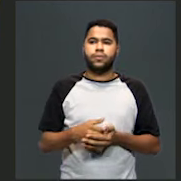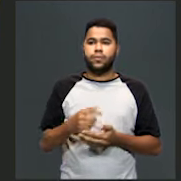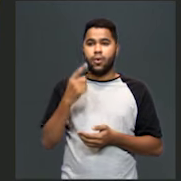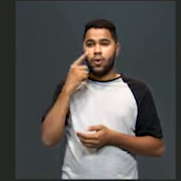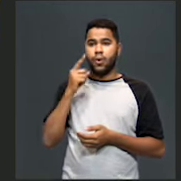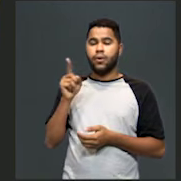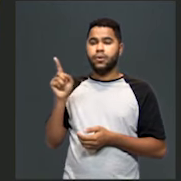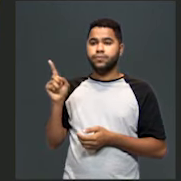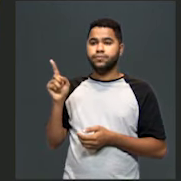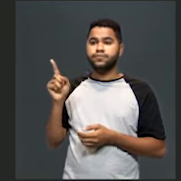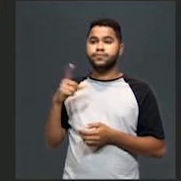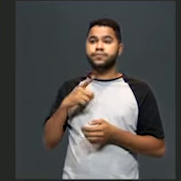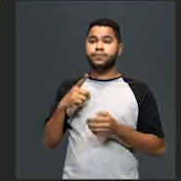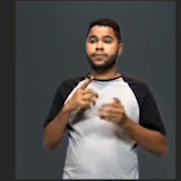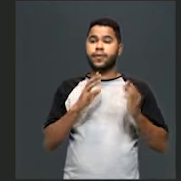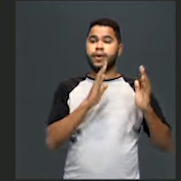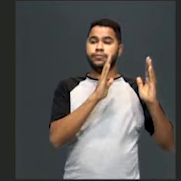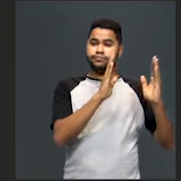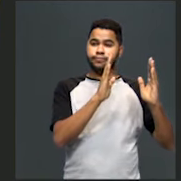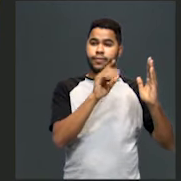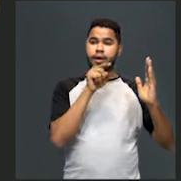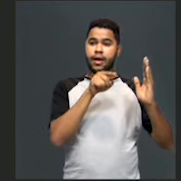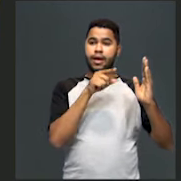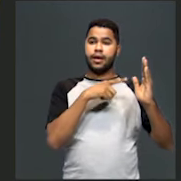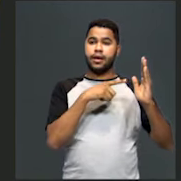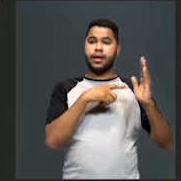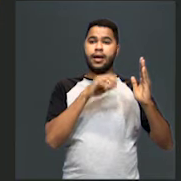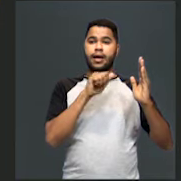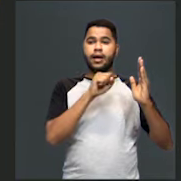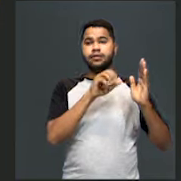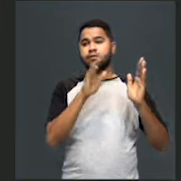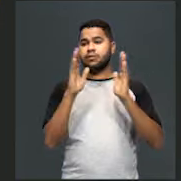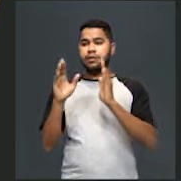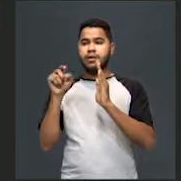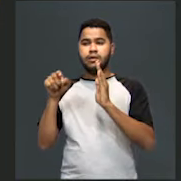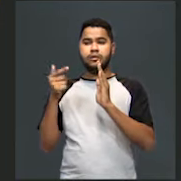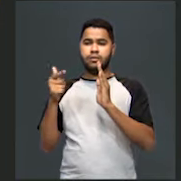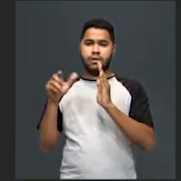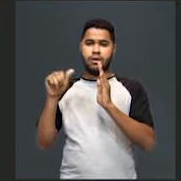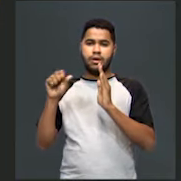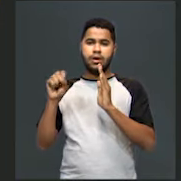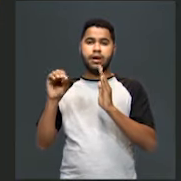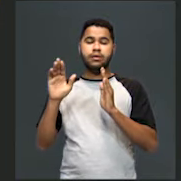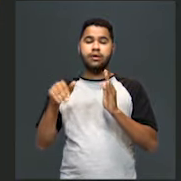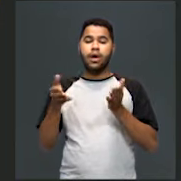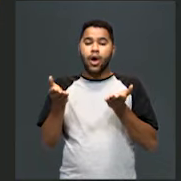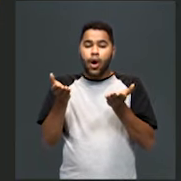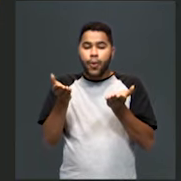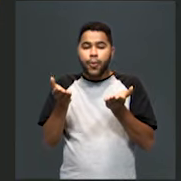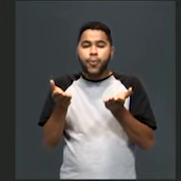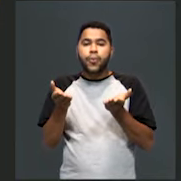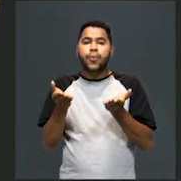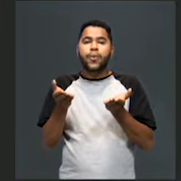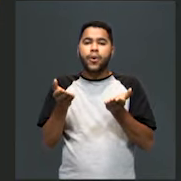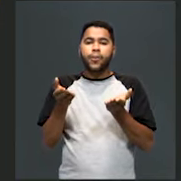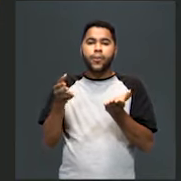depois de um sopro, o que acontece? A ventilação é você aplicar um vento mesmo